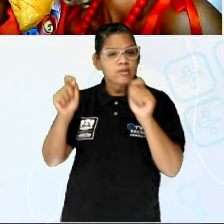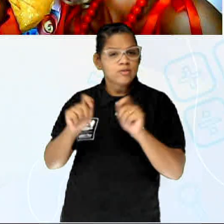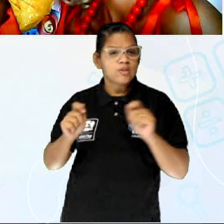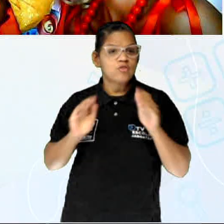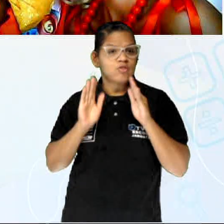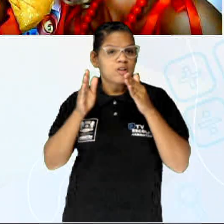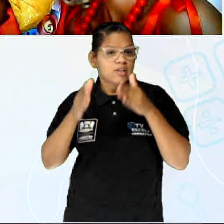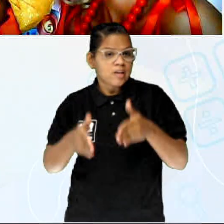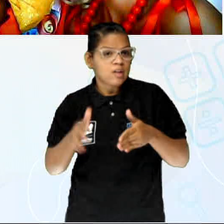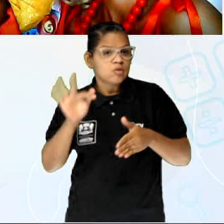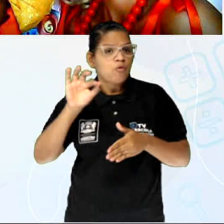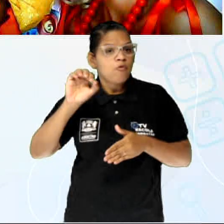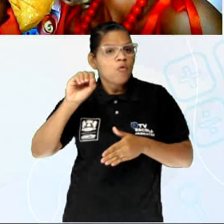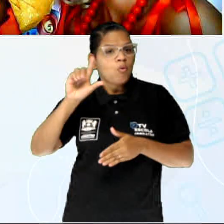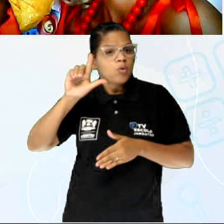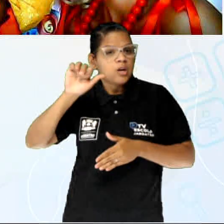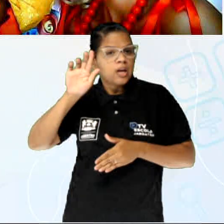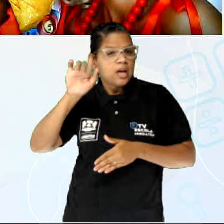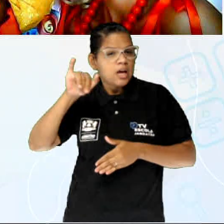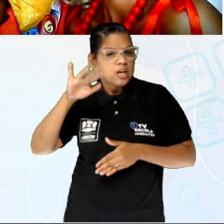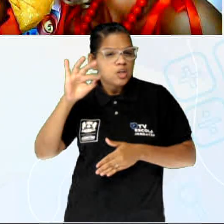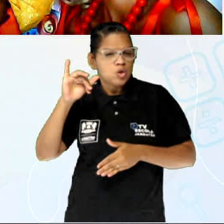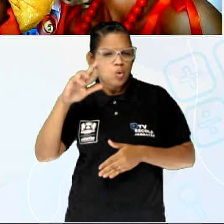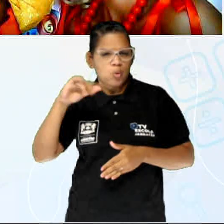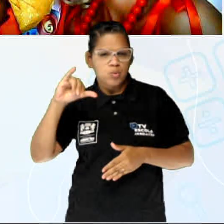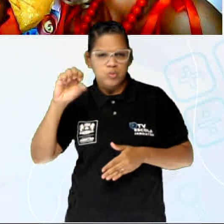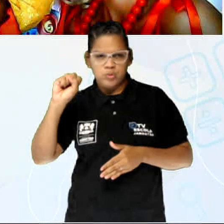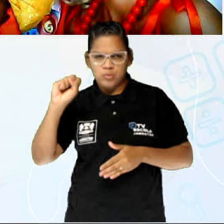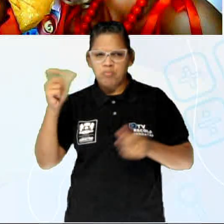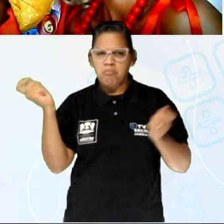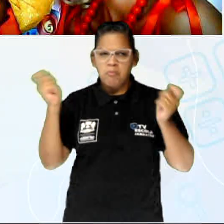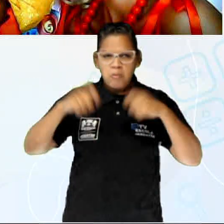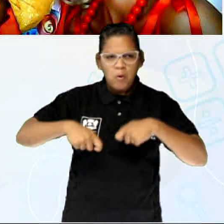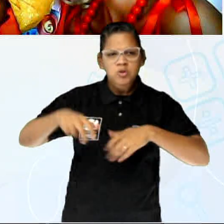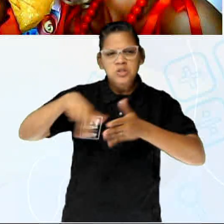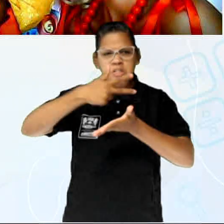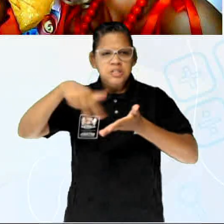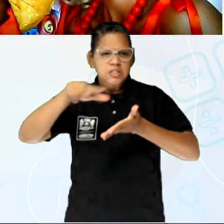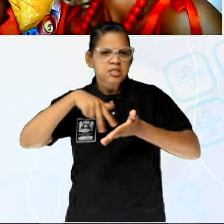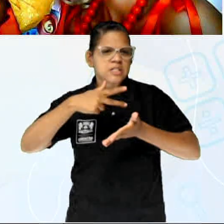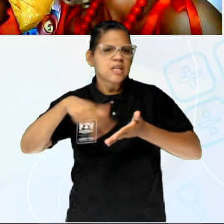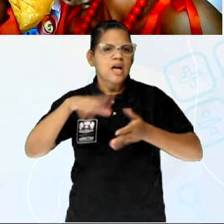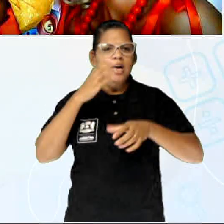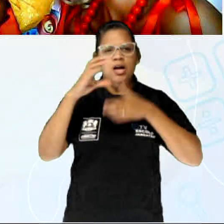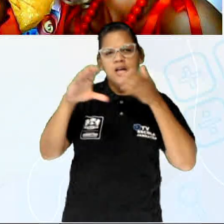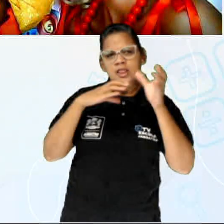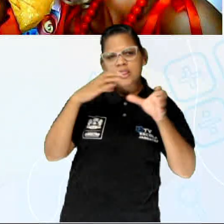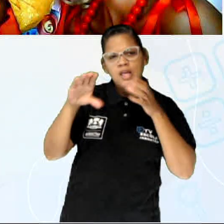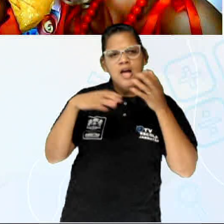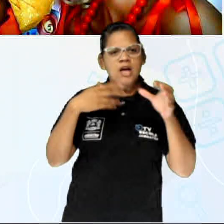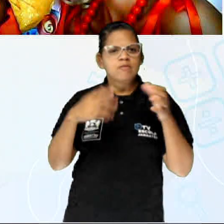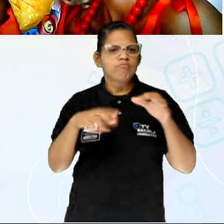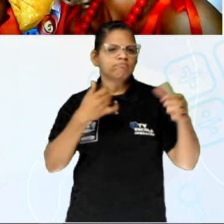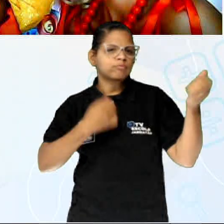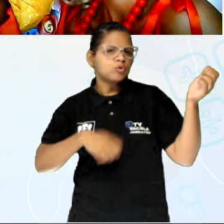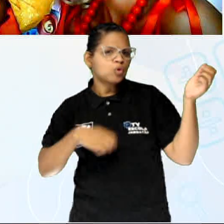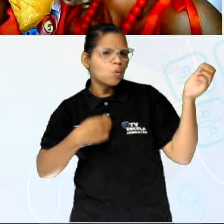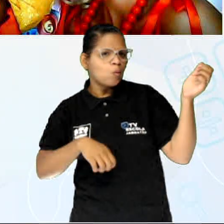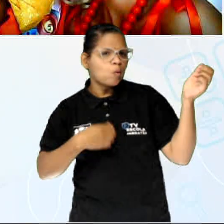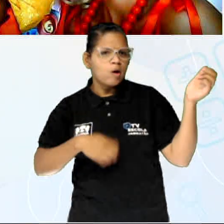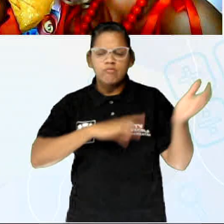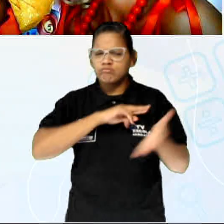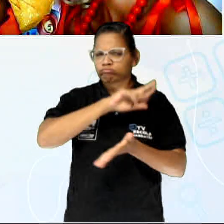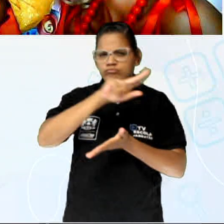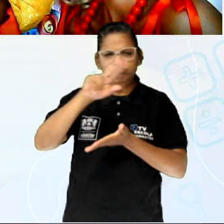nos quais podem cantar, dançar, tocar instrumentos e muitas outras coisas. Após a